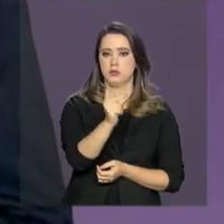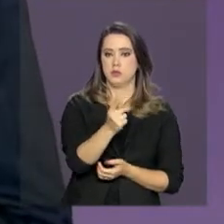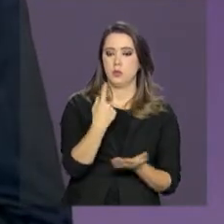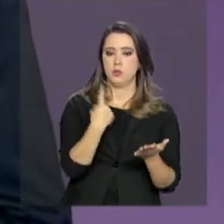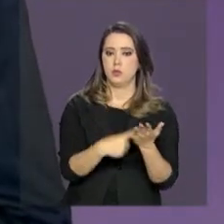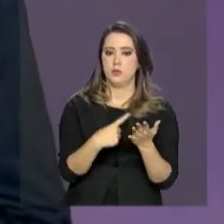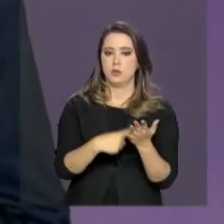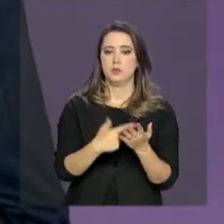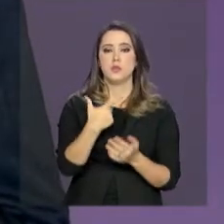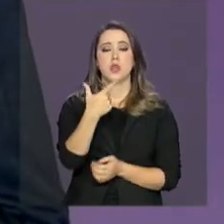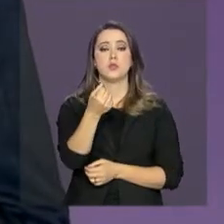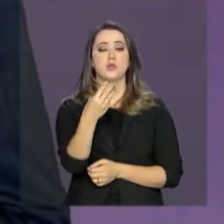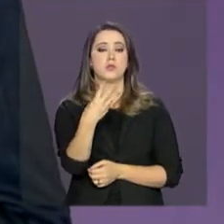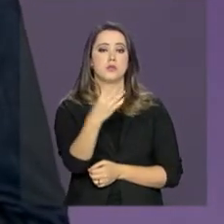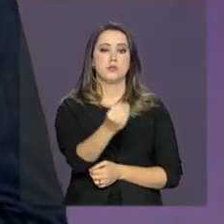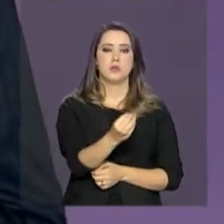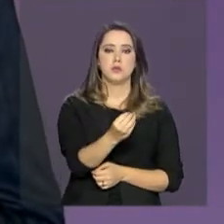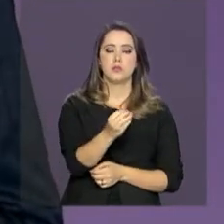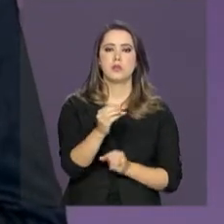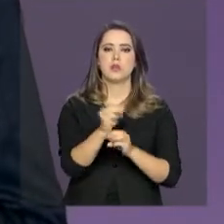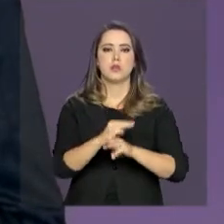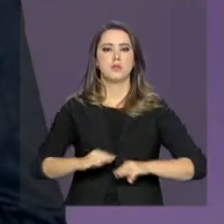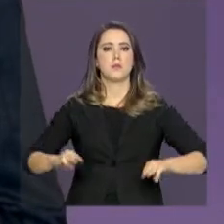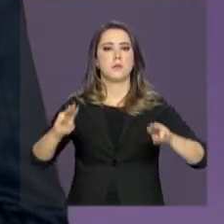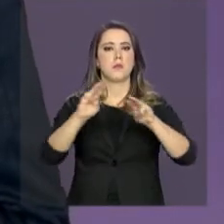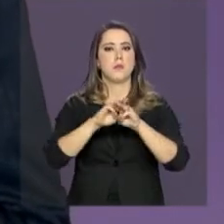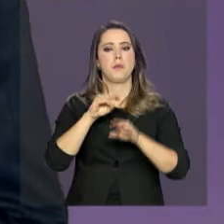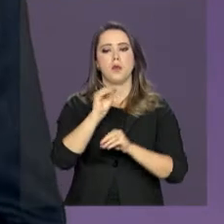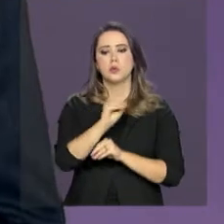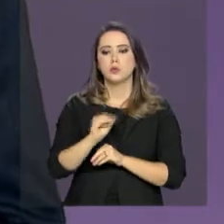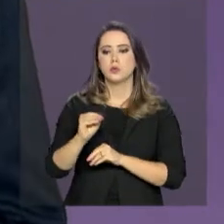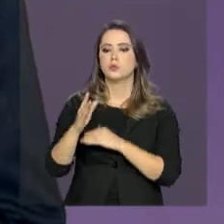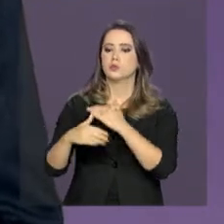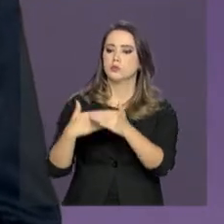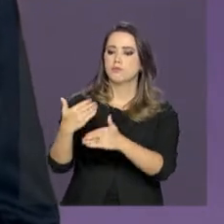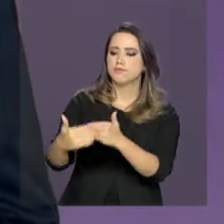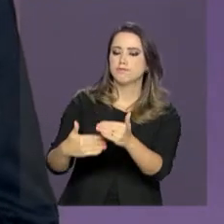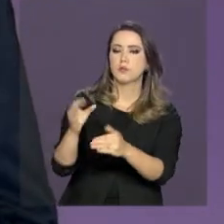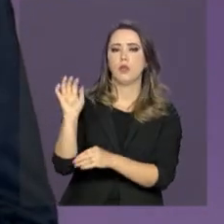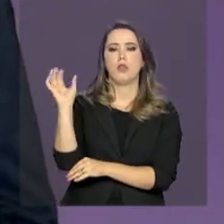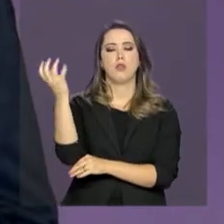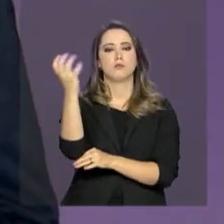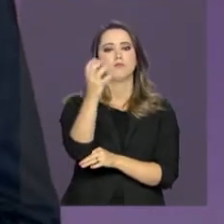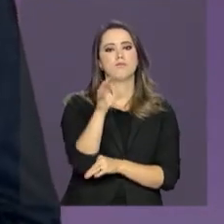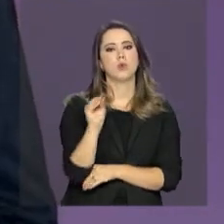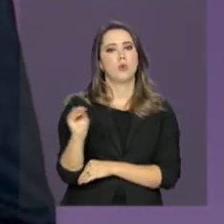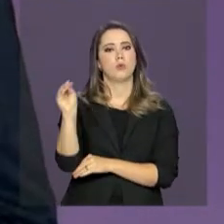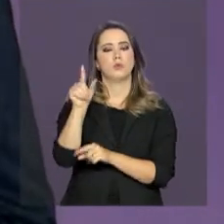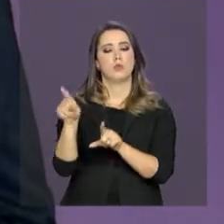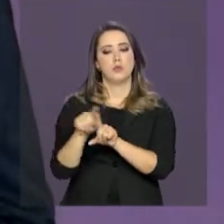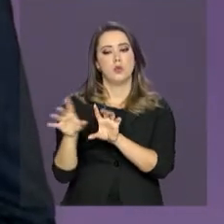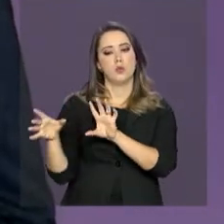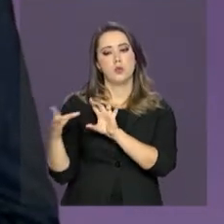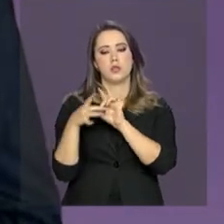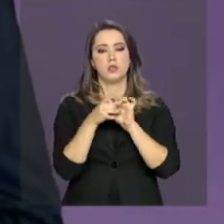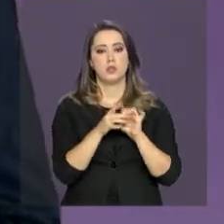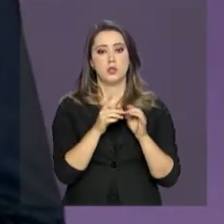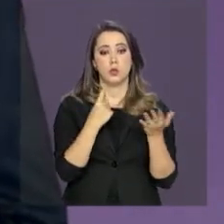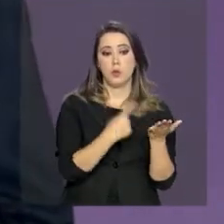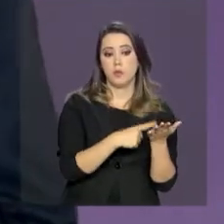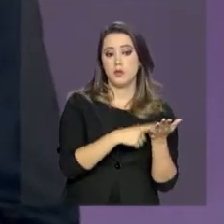2030 das Nações Unidas, de desenvolvimento sustentável, aproximando a pauta da comunidade à agenda global.